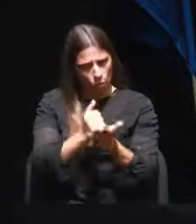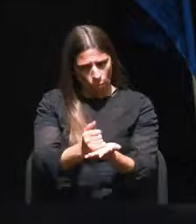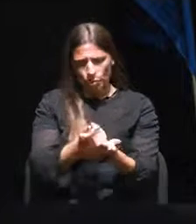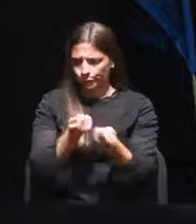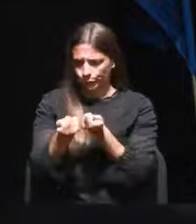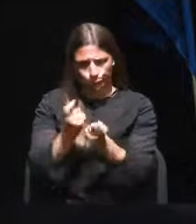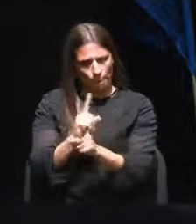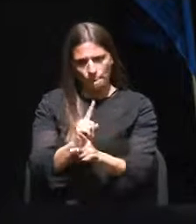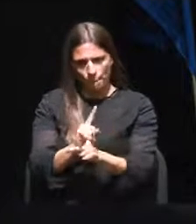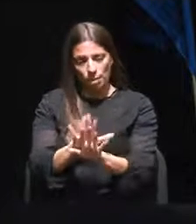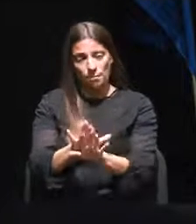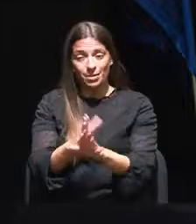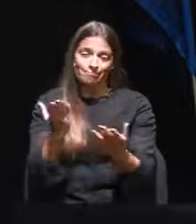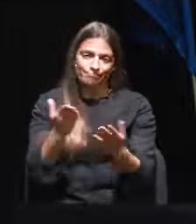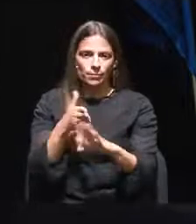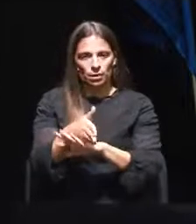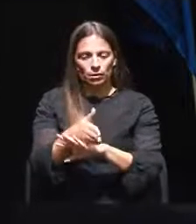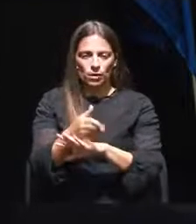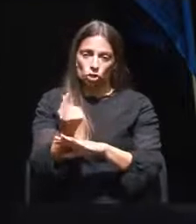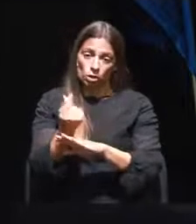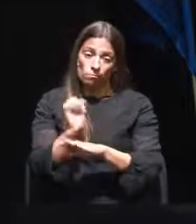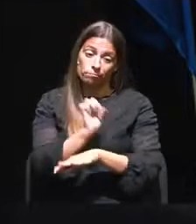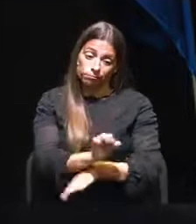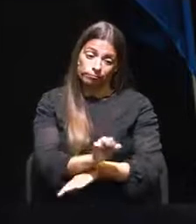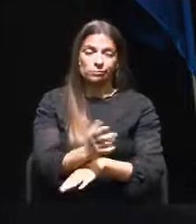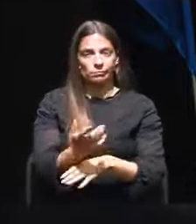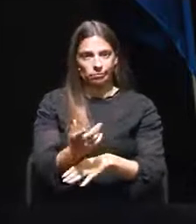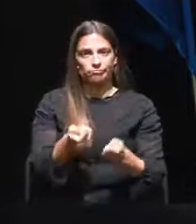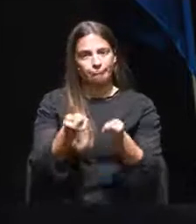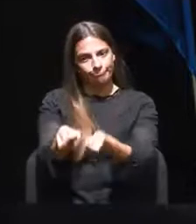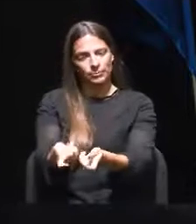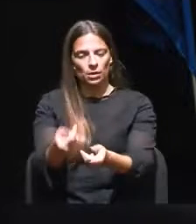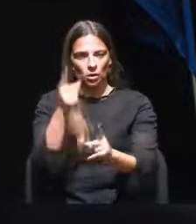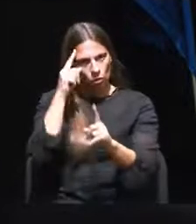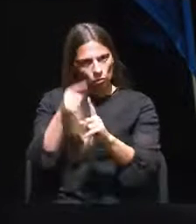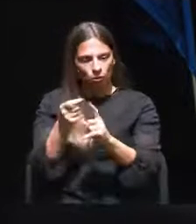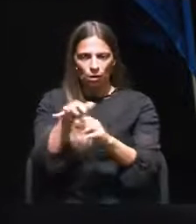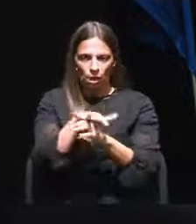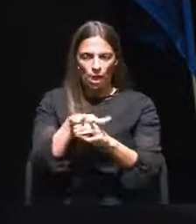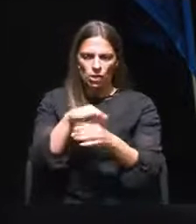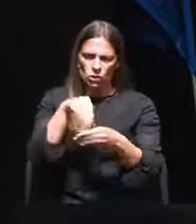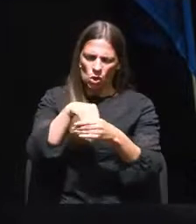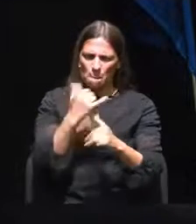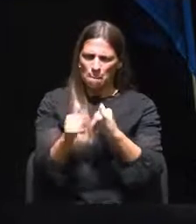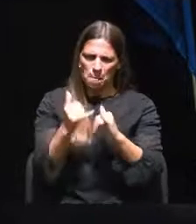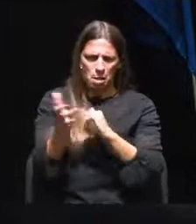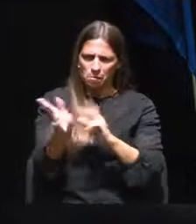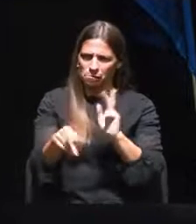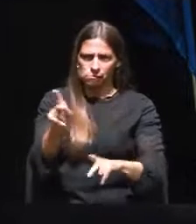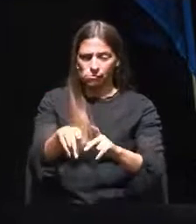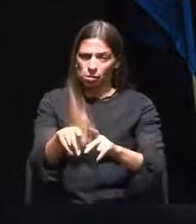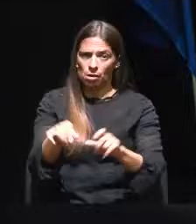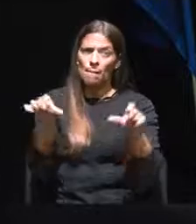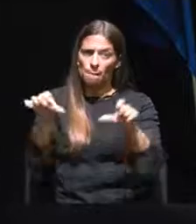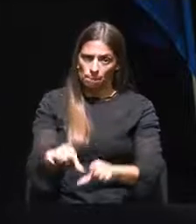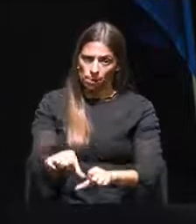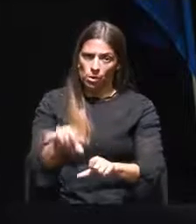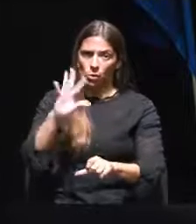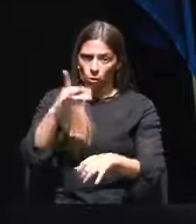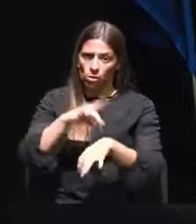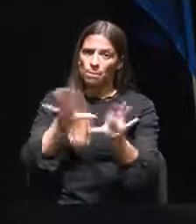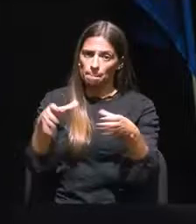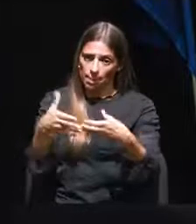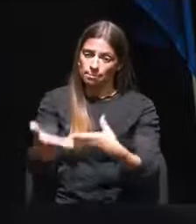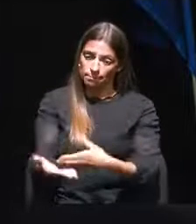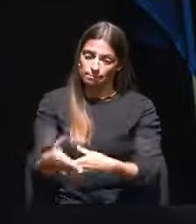logístico, embora recorrendo a fundos próprios, de modo a enfrentar os numerosos casos de violência que se agravaram durante o período